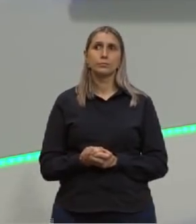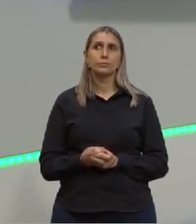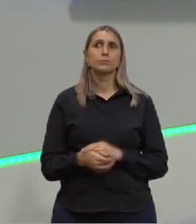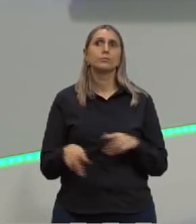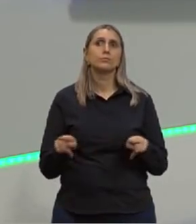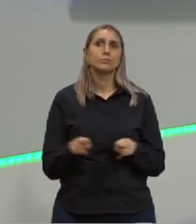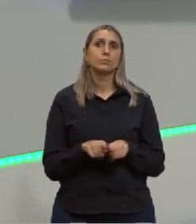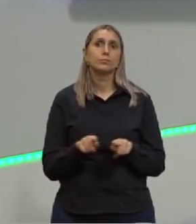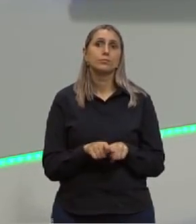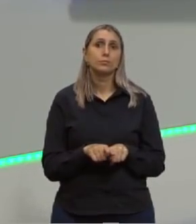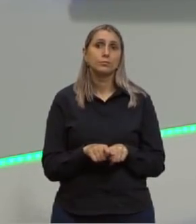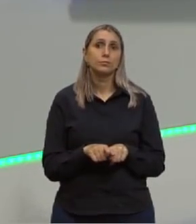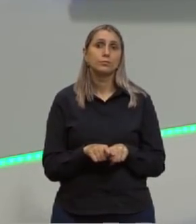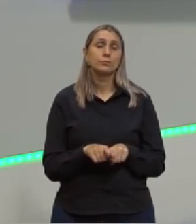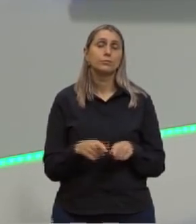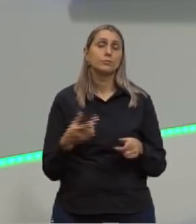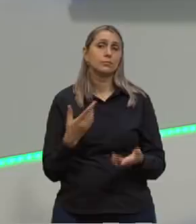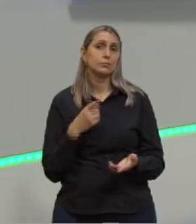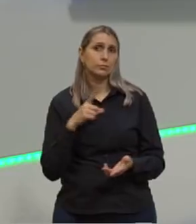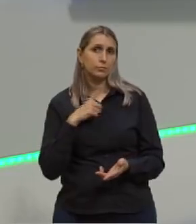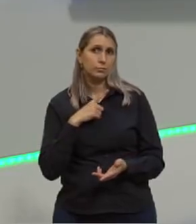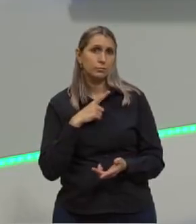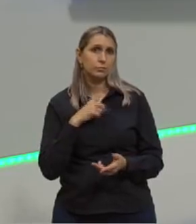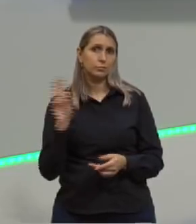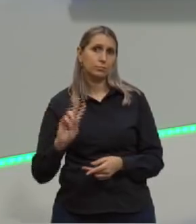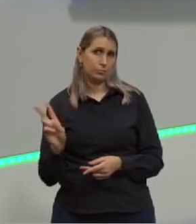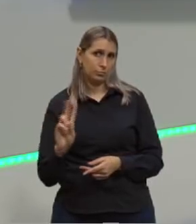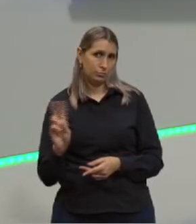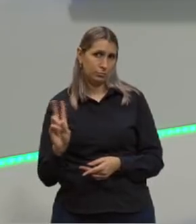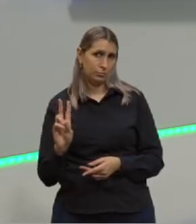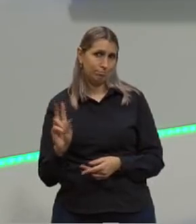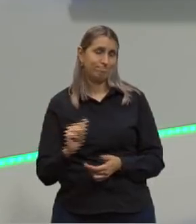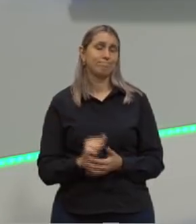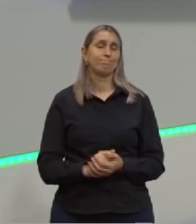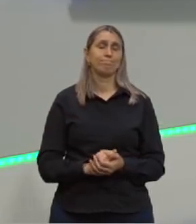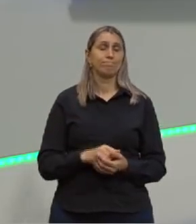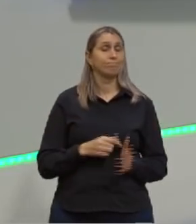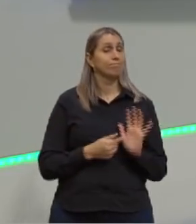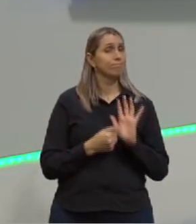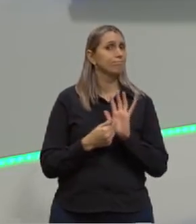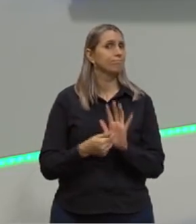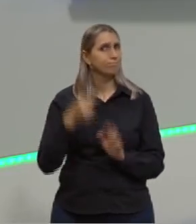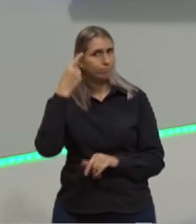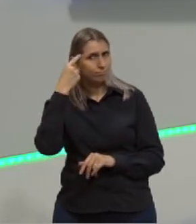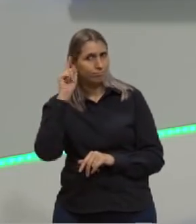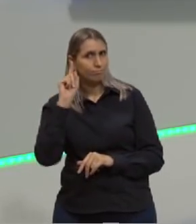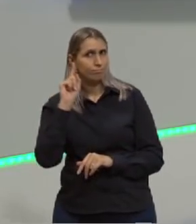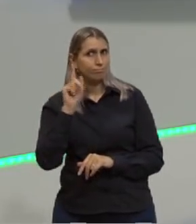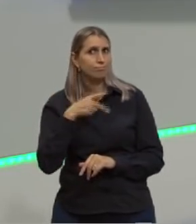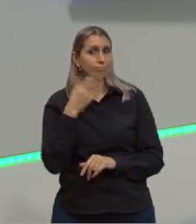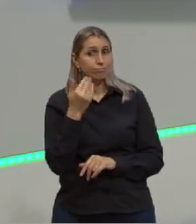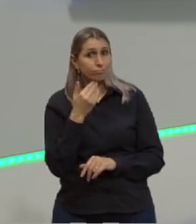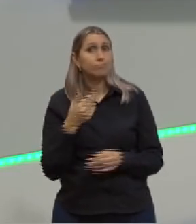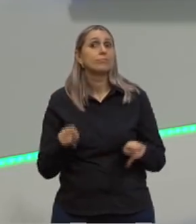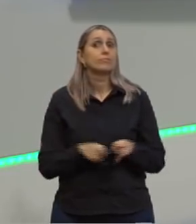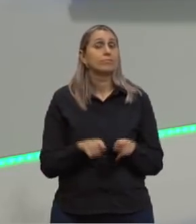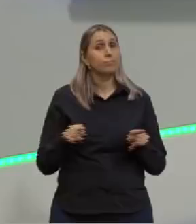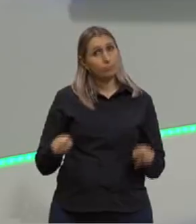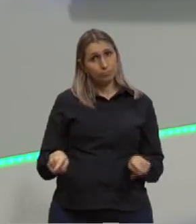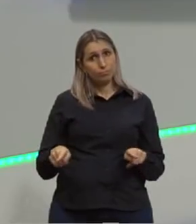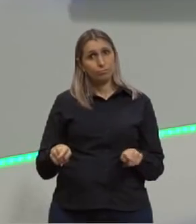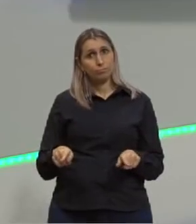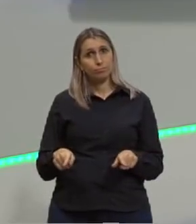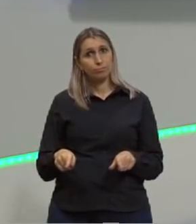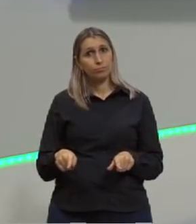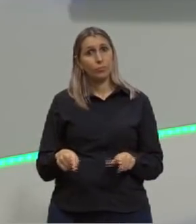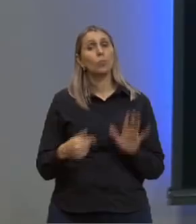nós temos as nossas vitaminas. Ó, ressaltando, não é ideia falar sobre alimentação, mas a gente vai